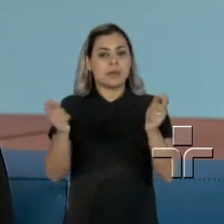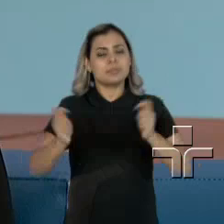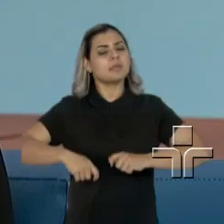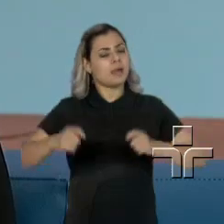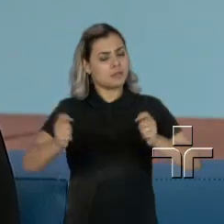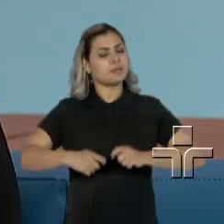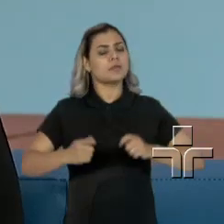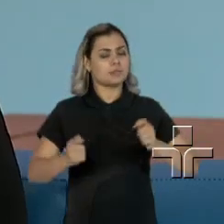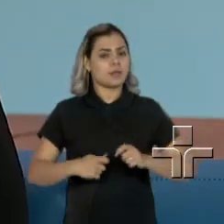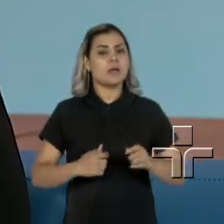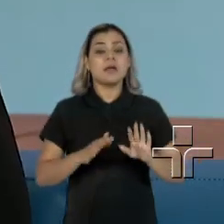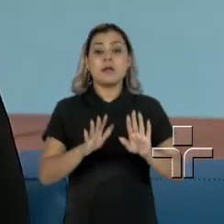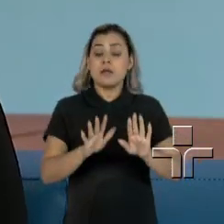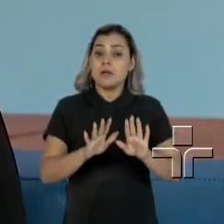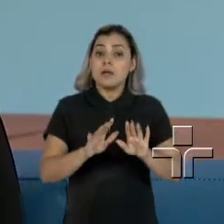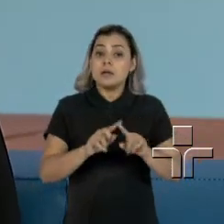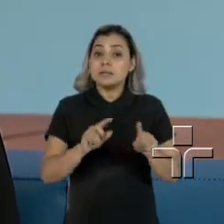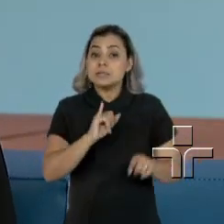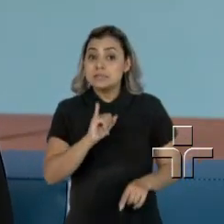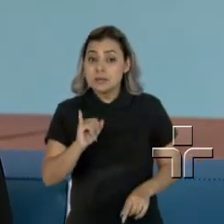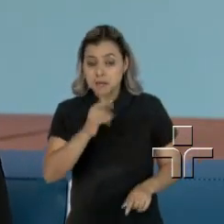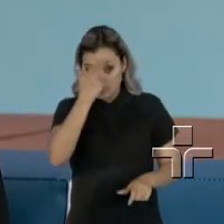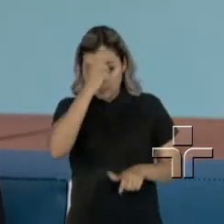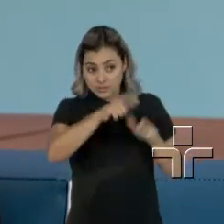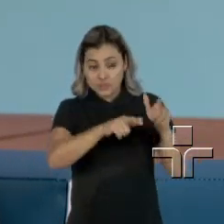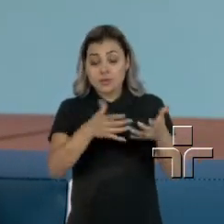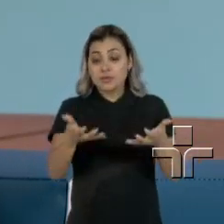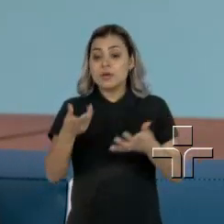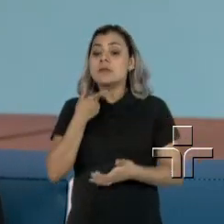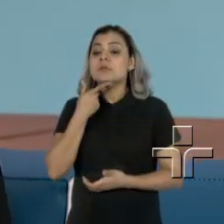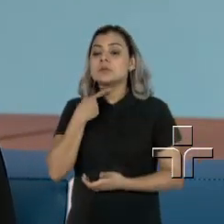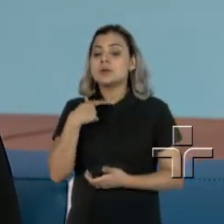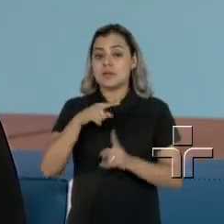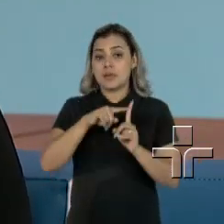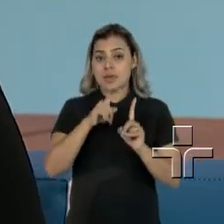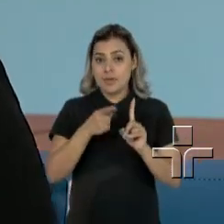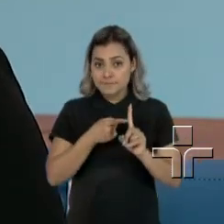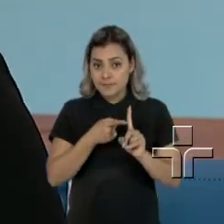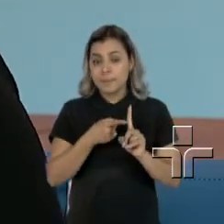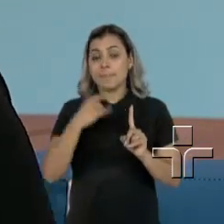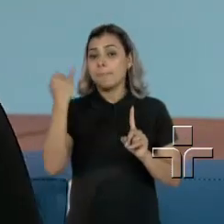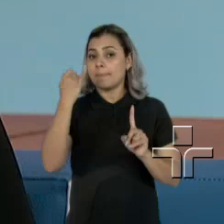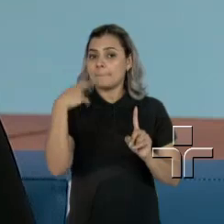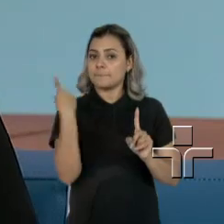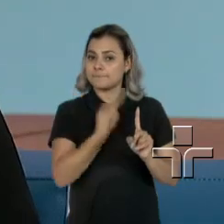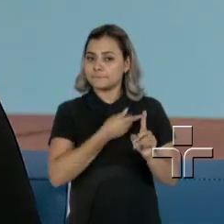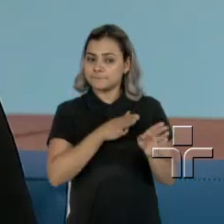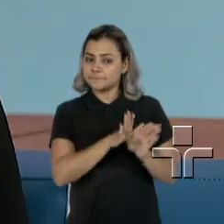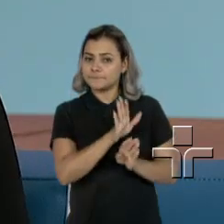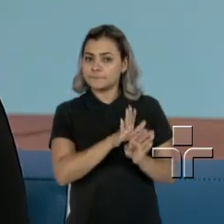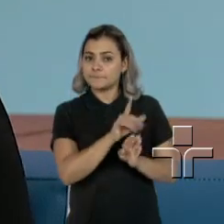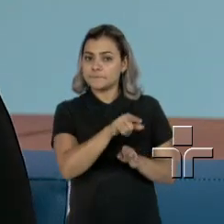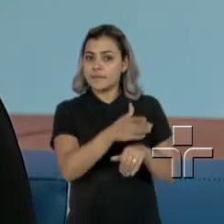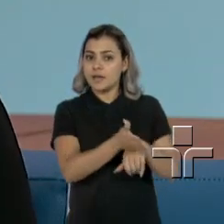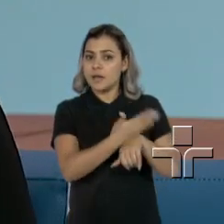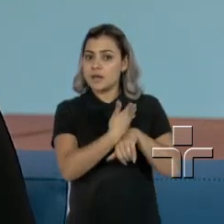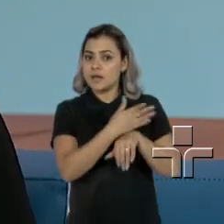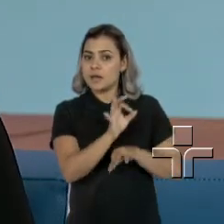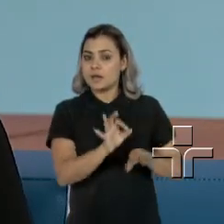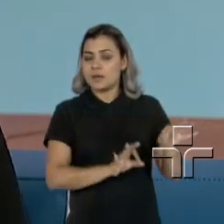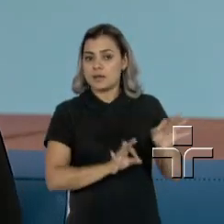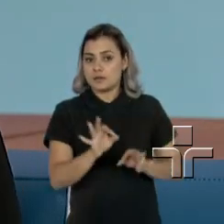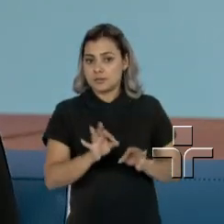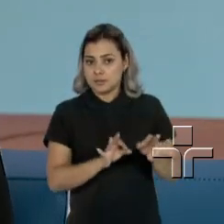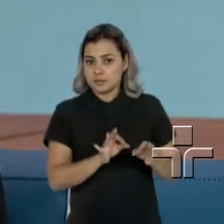possibilidade. Agora, quando a paciente, ela deseja engravidar, é importante a gente salientar que é necessário ela se preparar para isso.